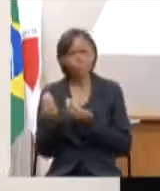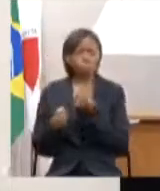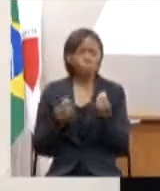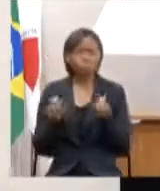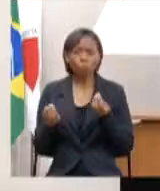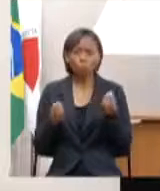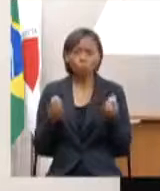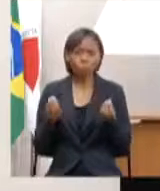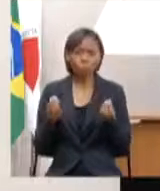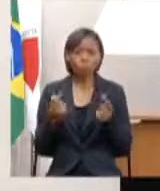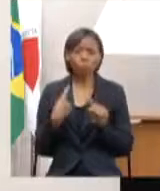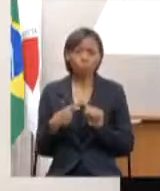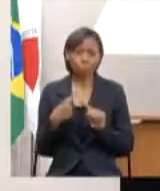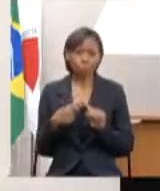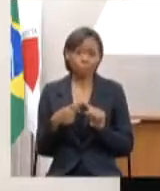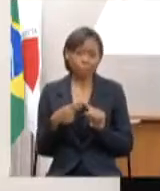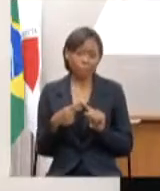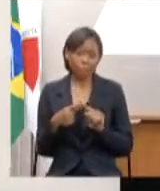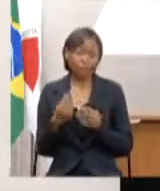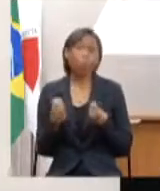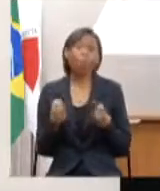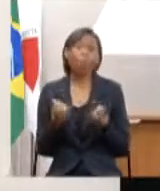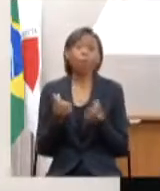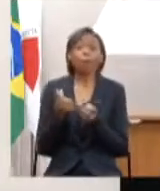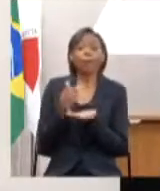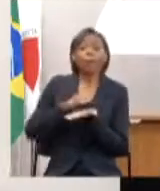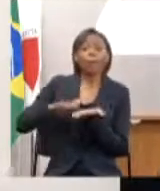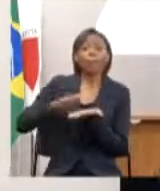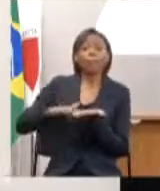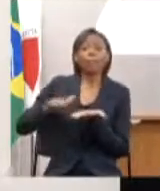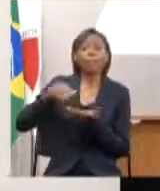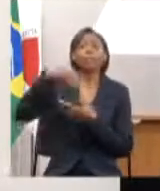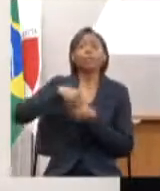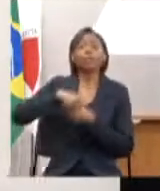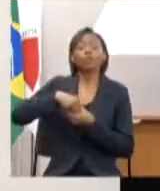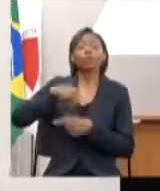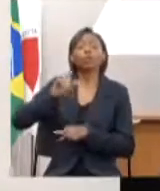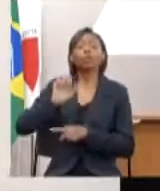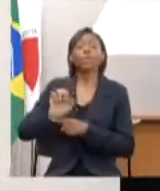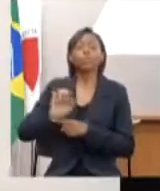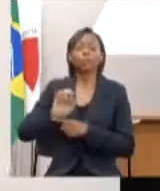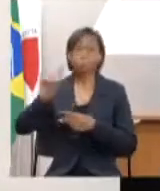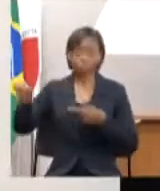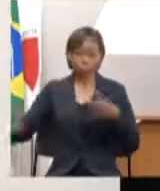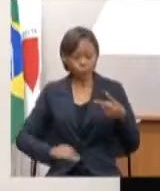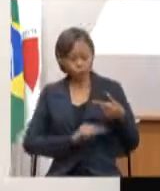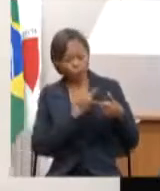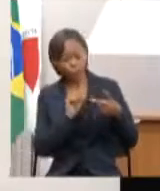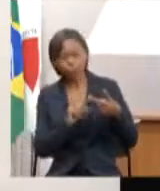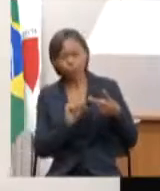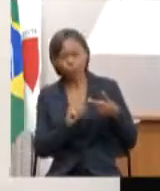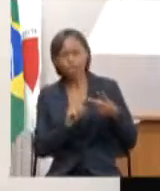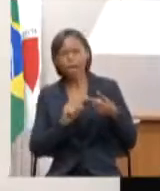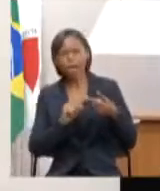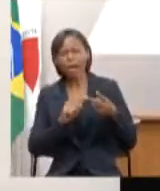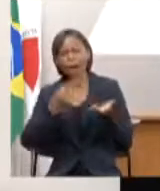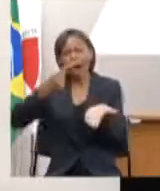impactar o orçamento do Estado. Segunda questão, acordo judicial com a Vale.